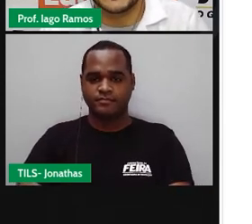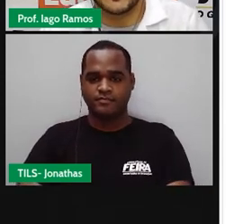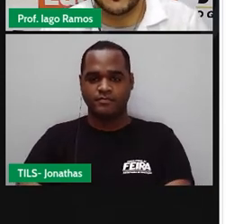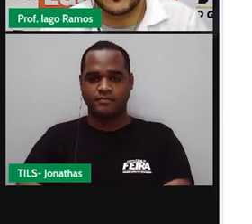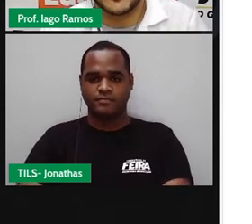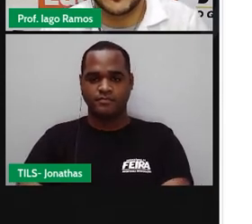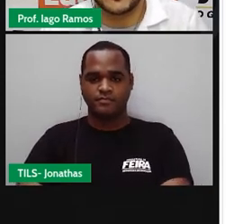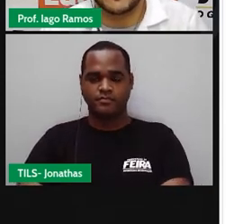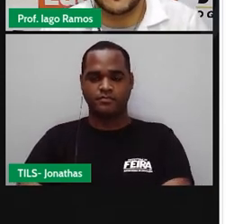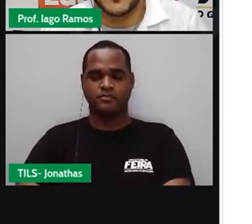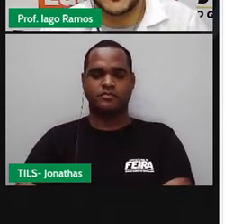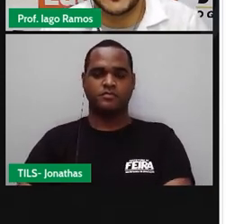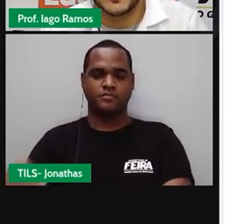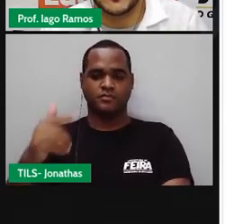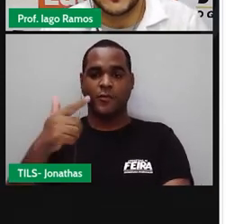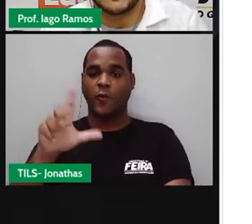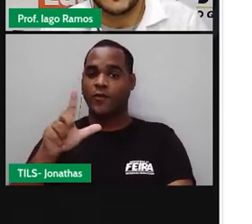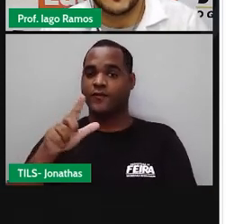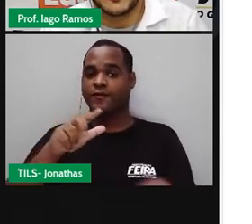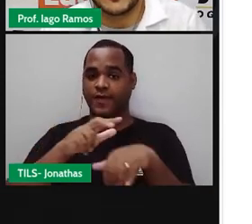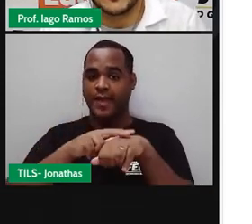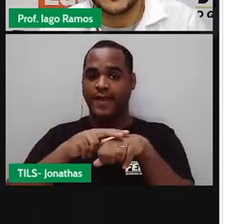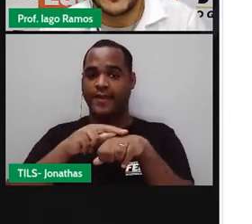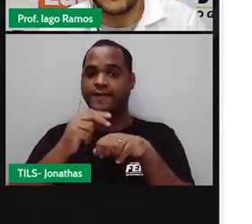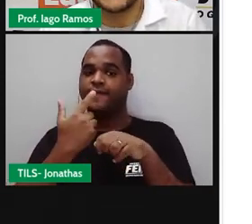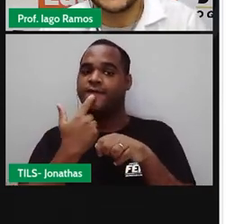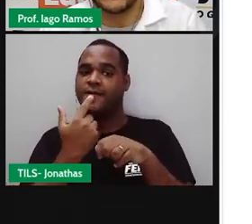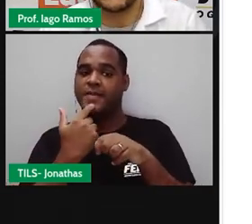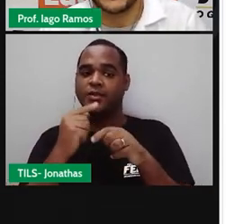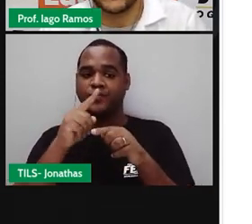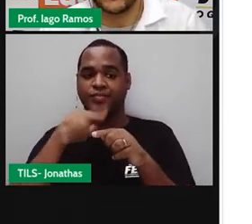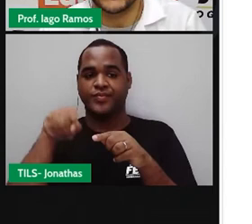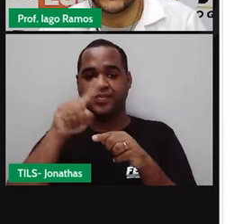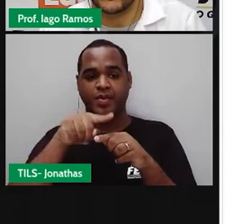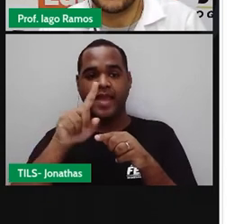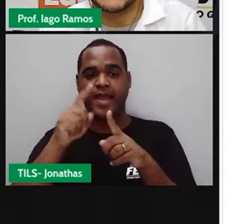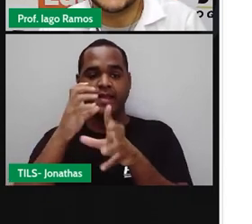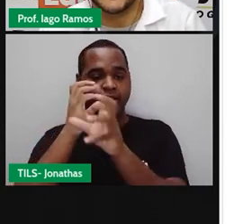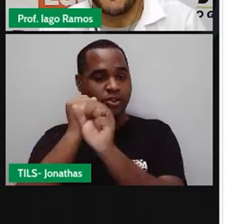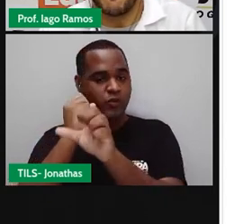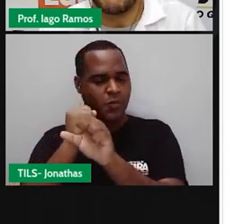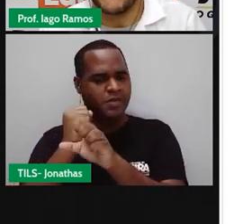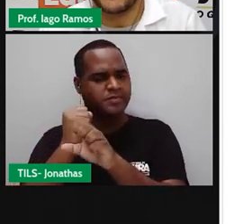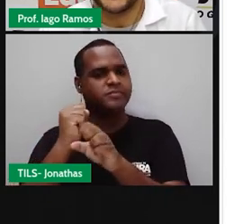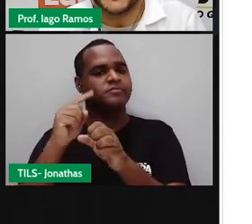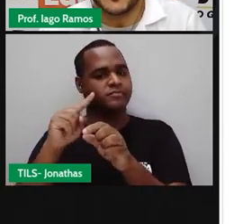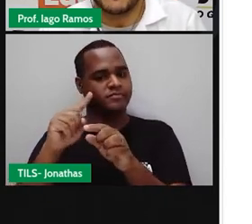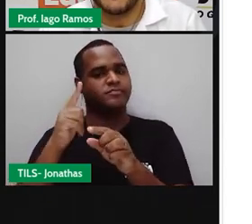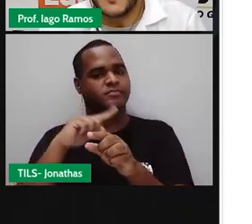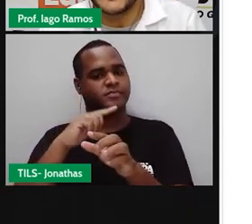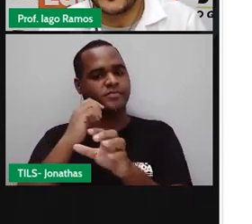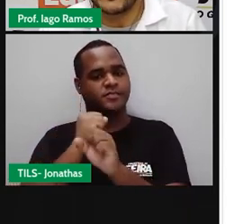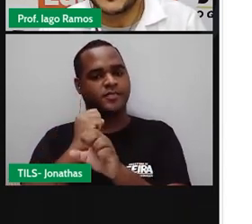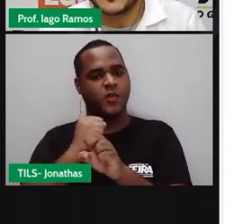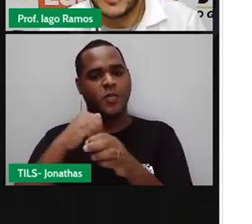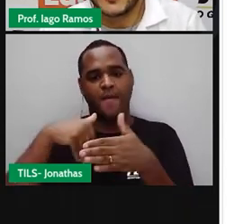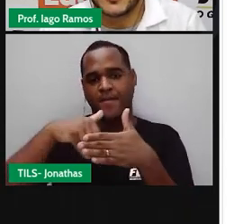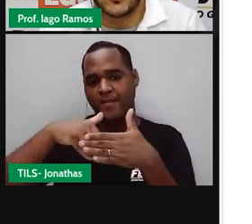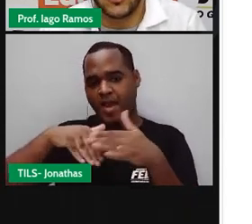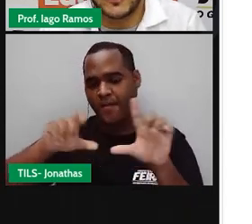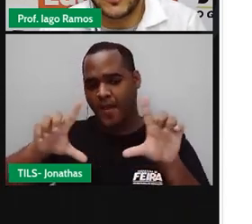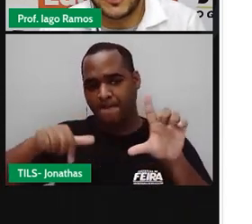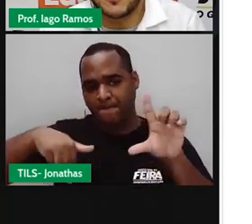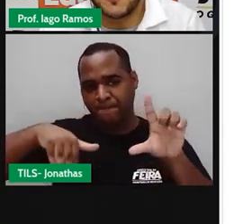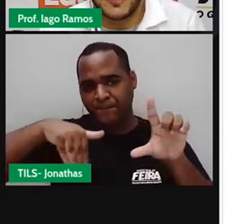final, nessa bolinha aqui, verde e vermelha, é o saldo de gols. Como assim? Vai na quantidade